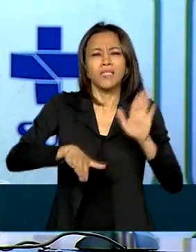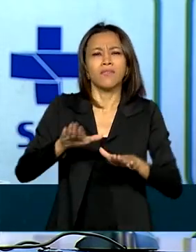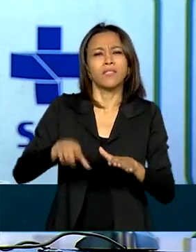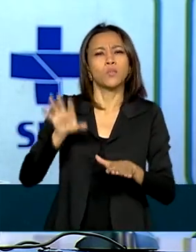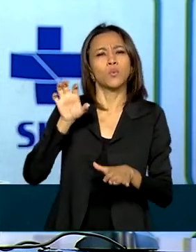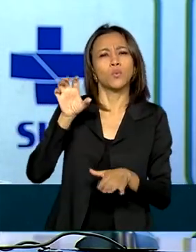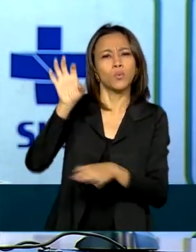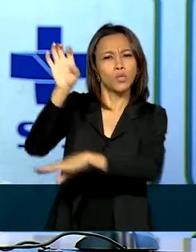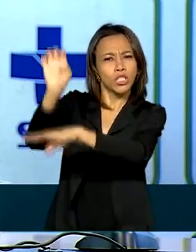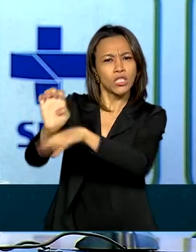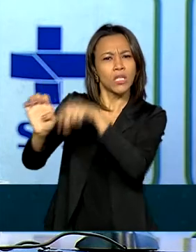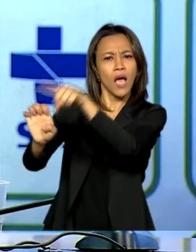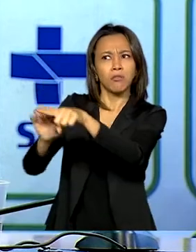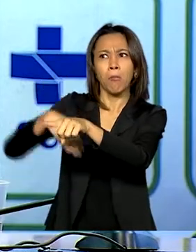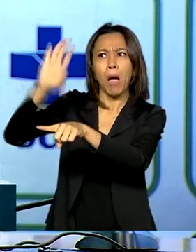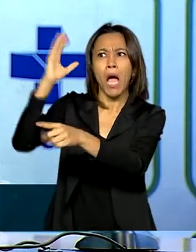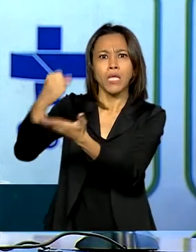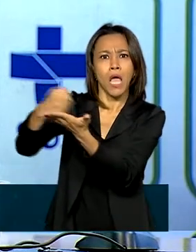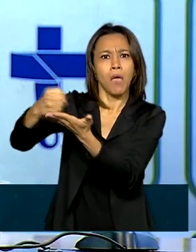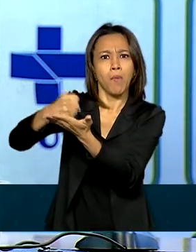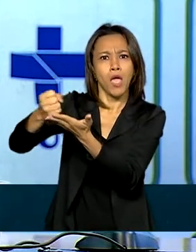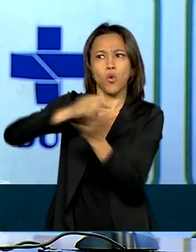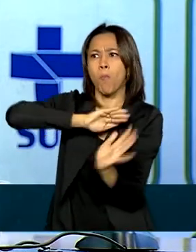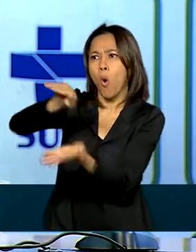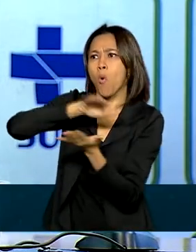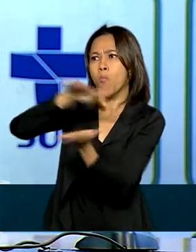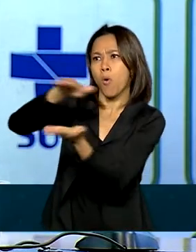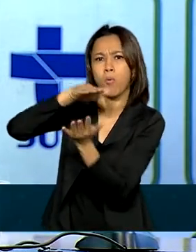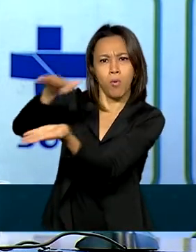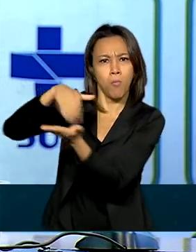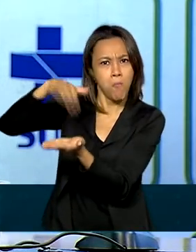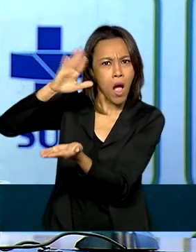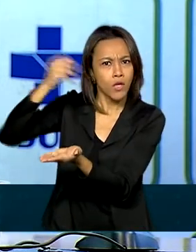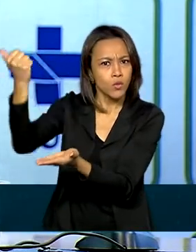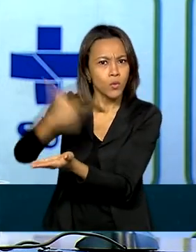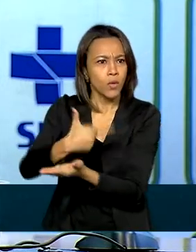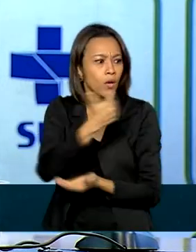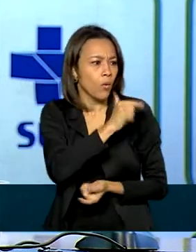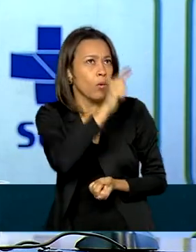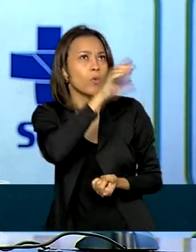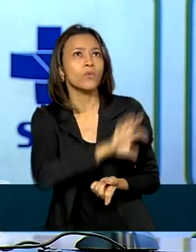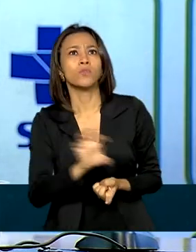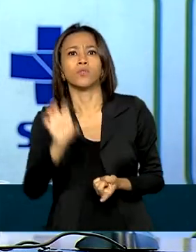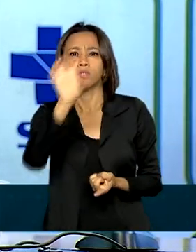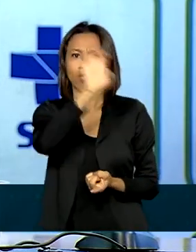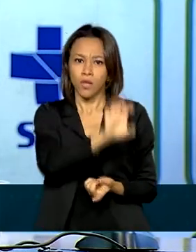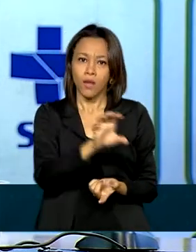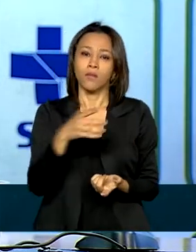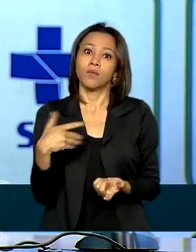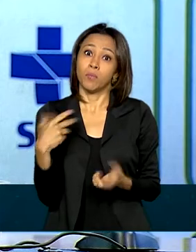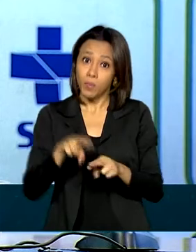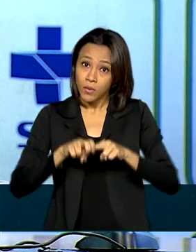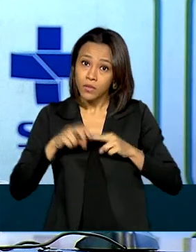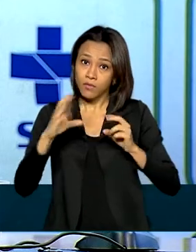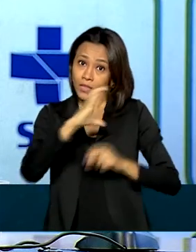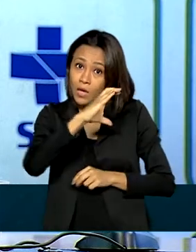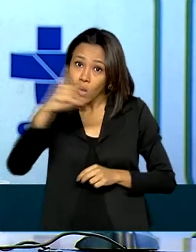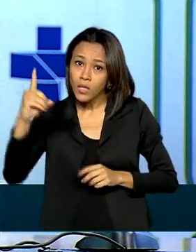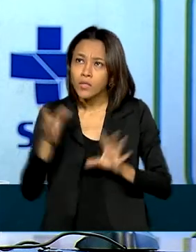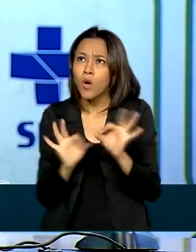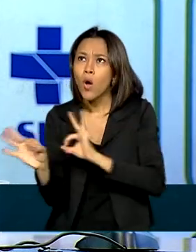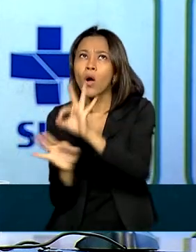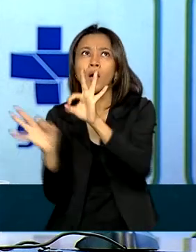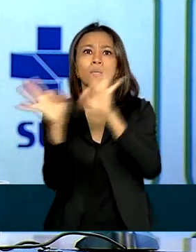determinado medicamento do que outro, mas a ideia é que possa haver aí uma conjuntura de medicamentos capazes de não